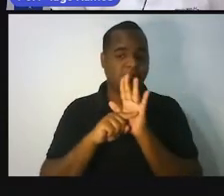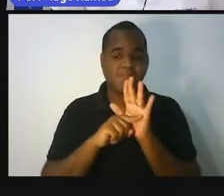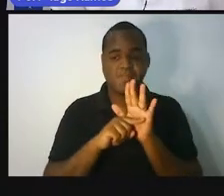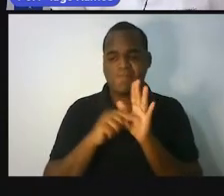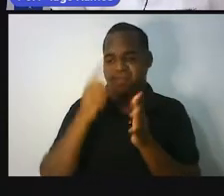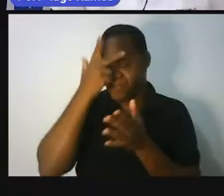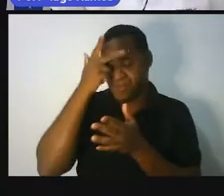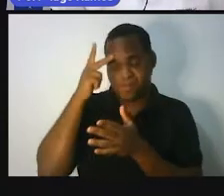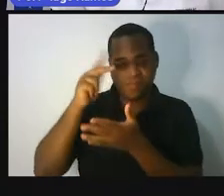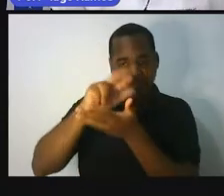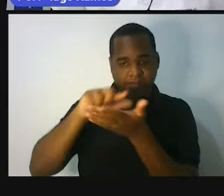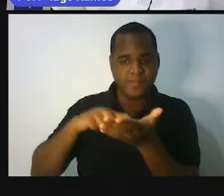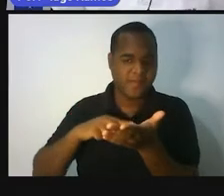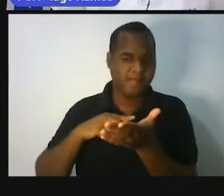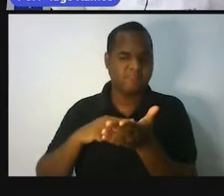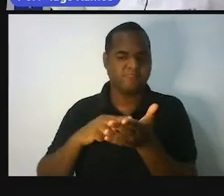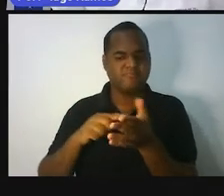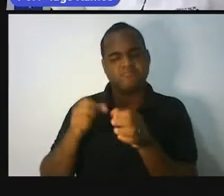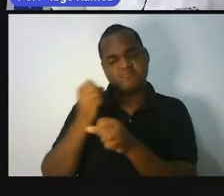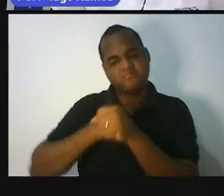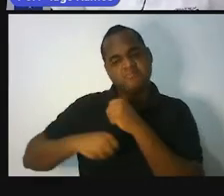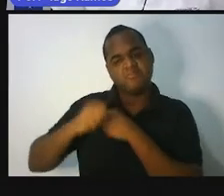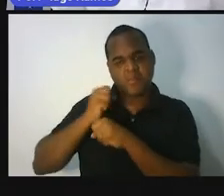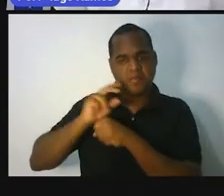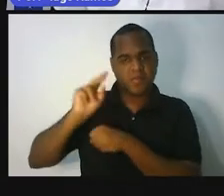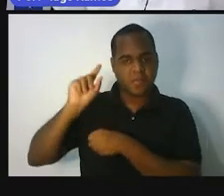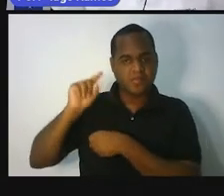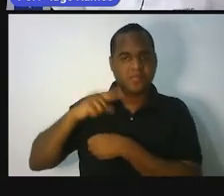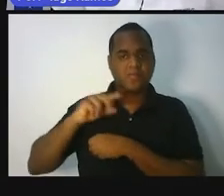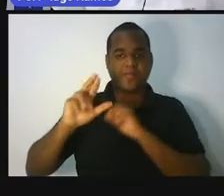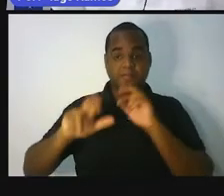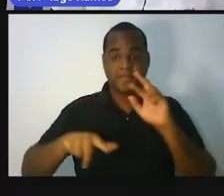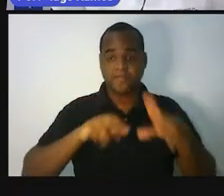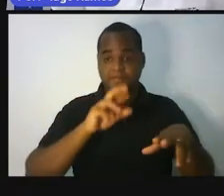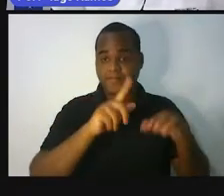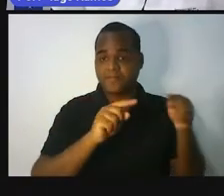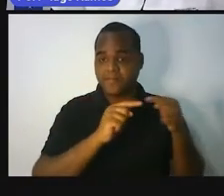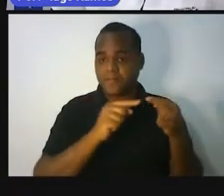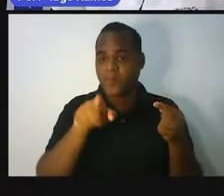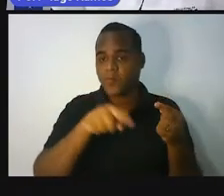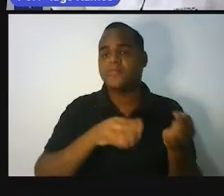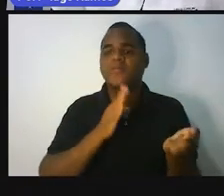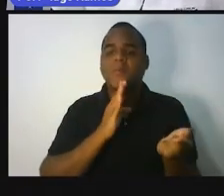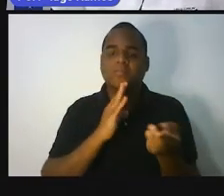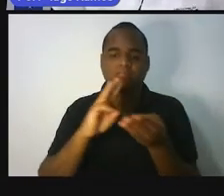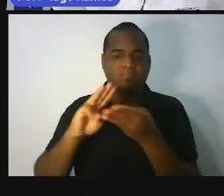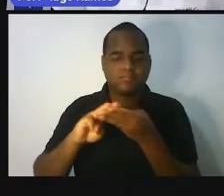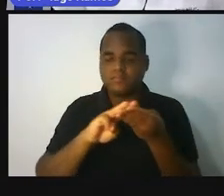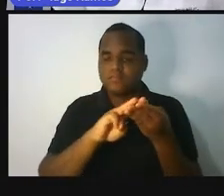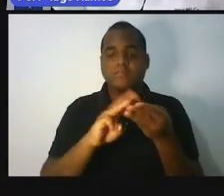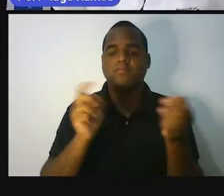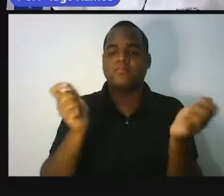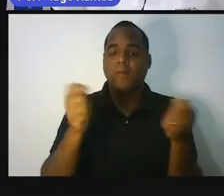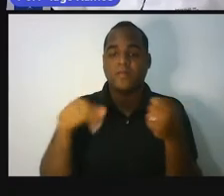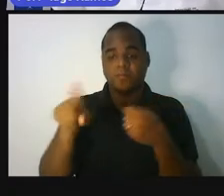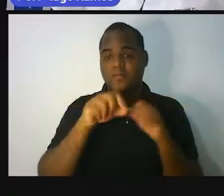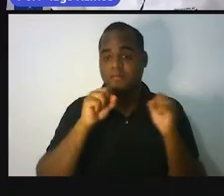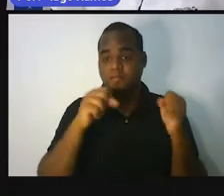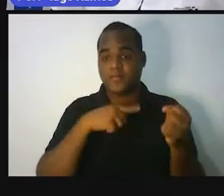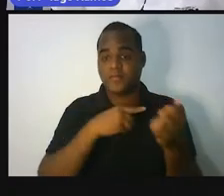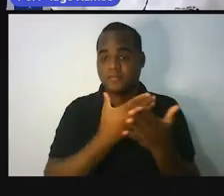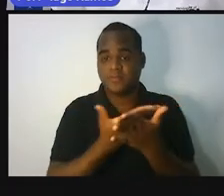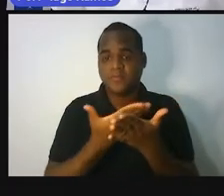diferentes, em épocas diferentes, procedimentos matemáticos como conhecemos atualmente, foram sendo estudados e